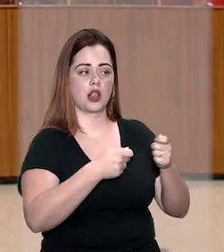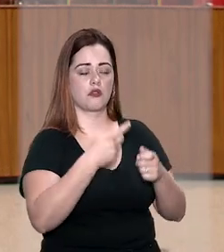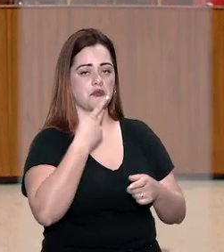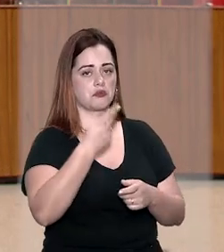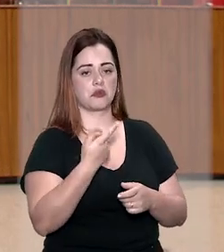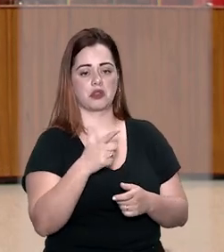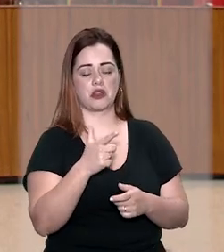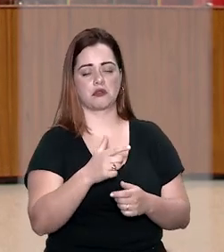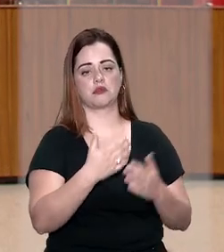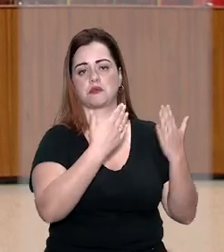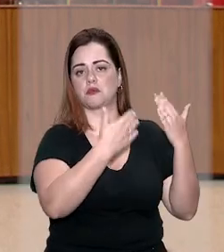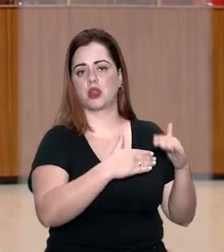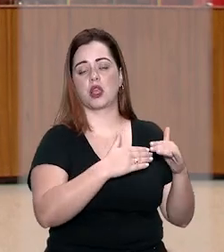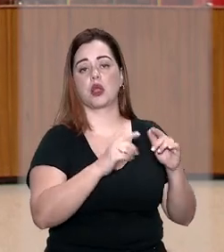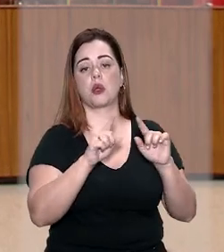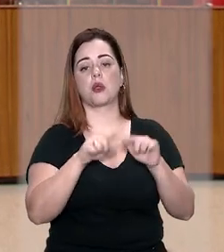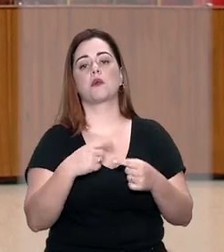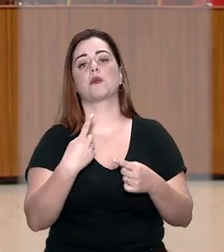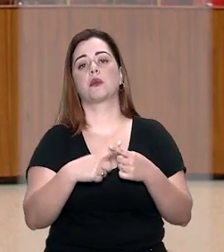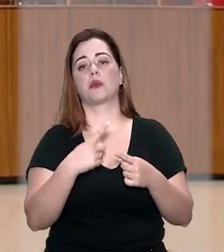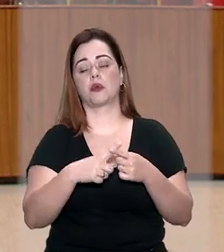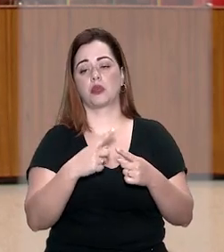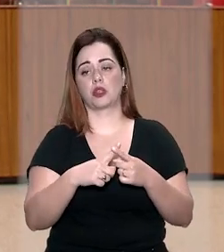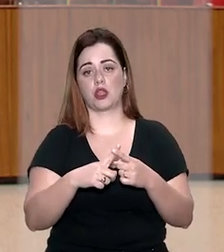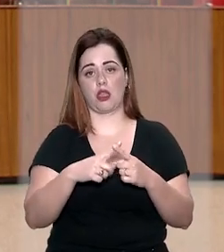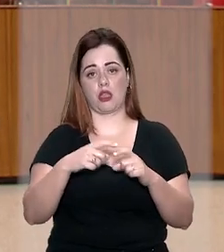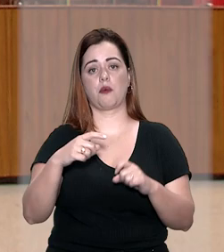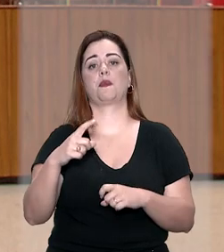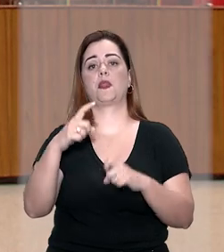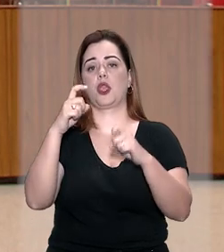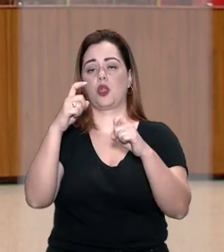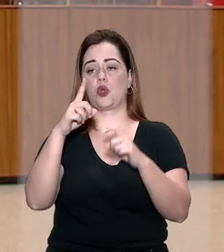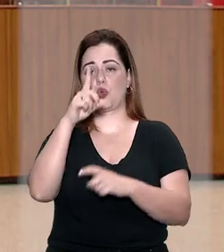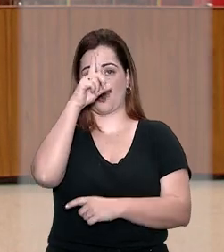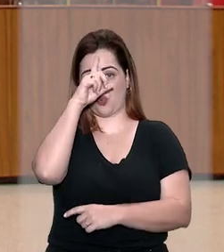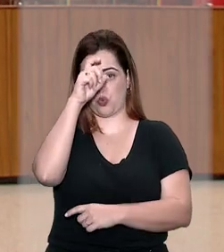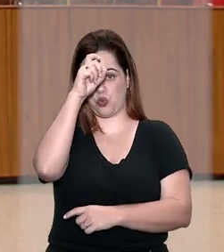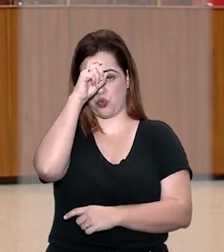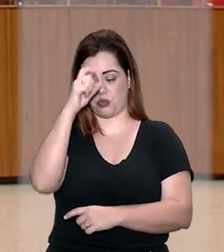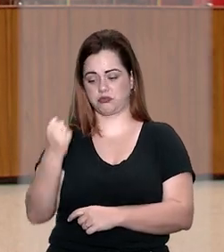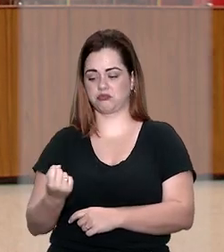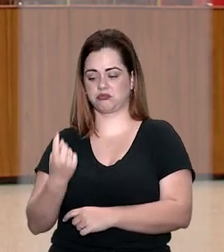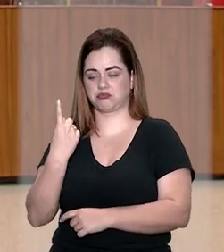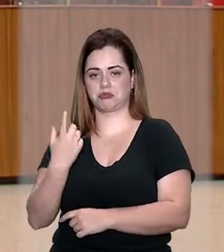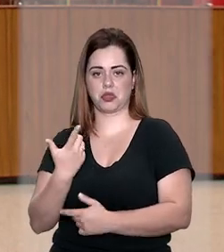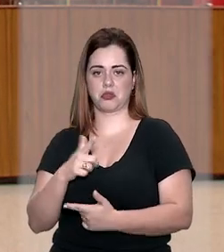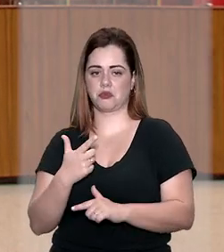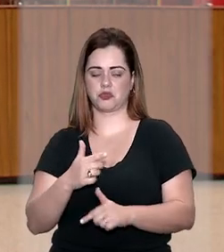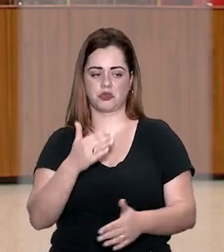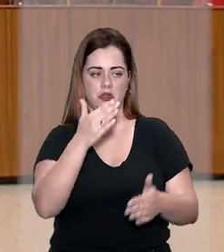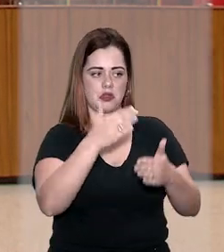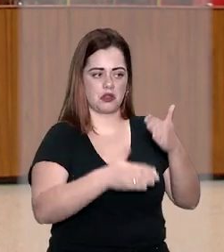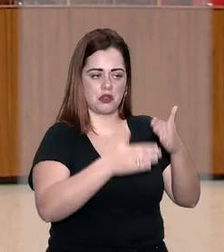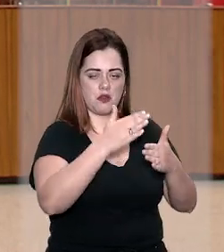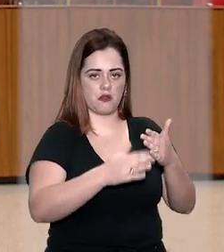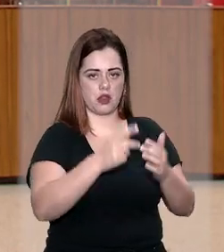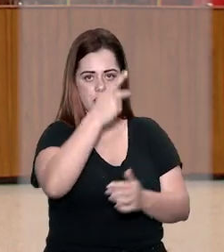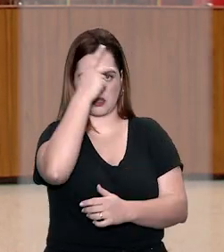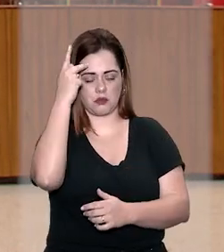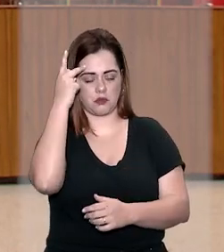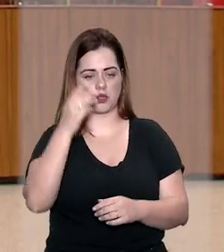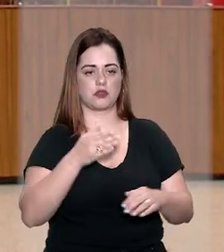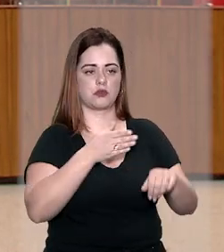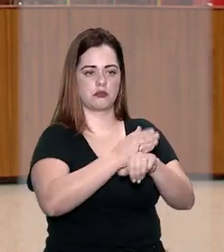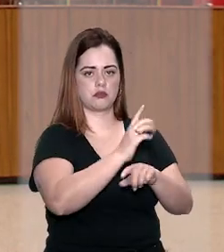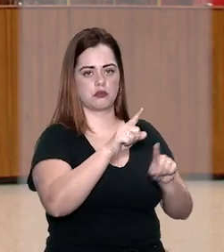indícios de autoria, pois o proprietário, por ser presidente da clínica, não tinha interferência sobre as pessoas